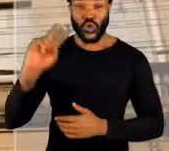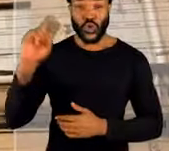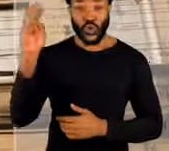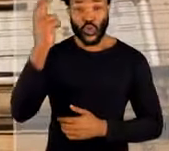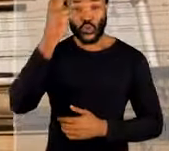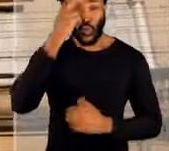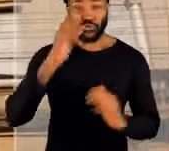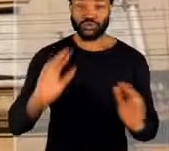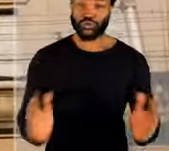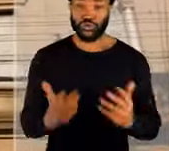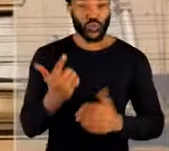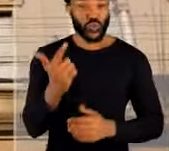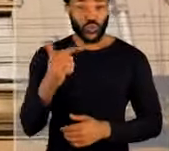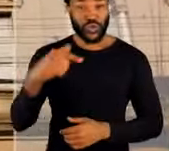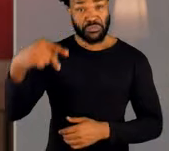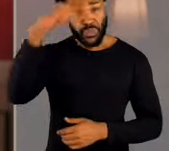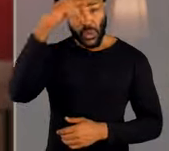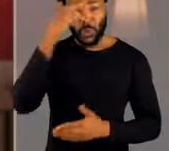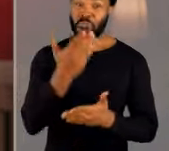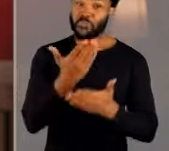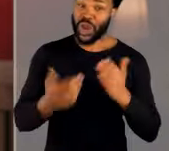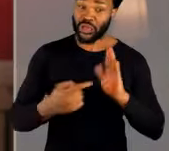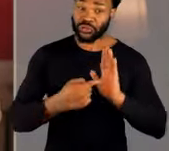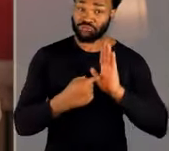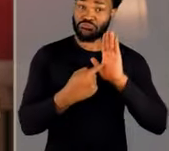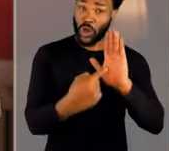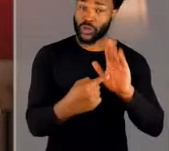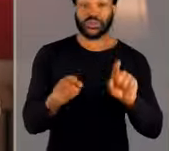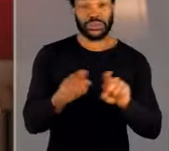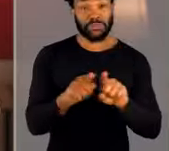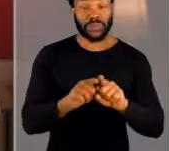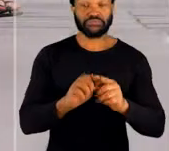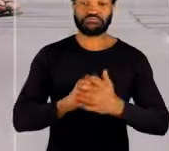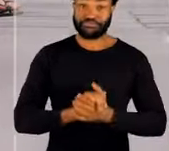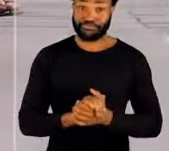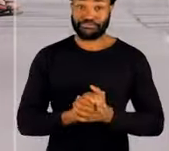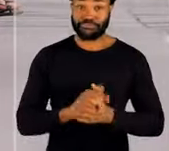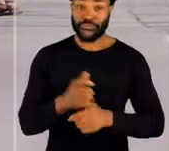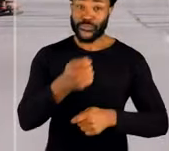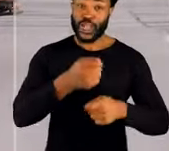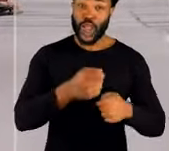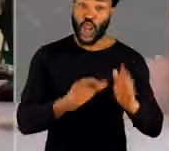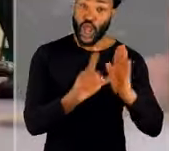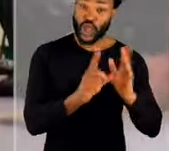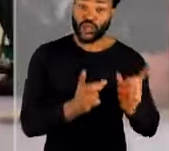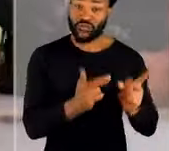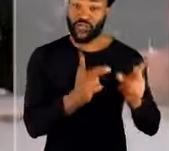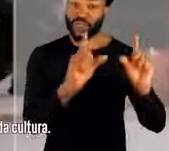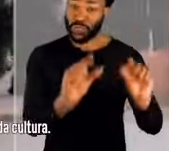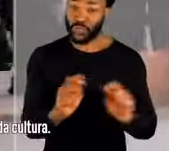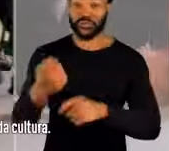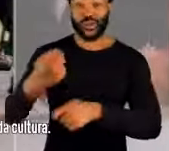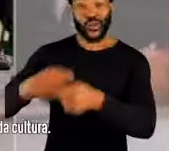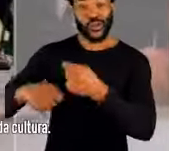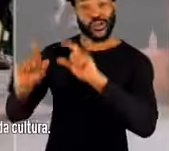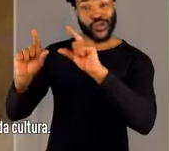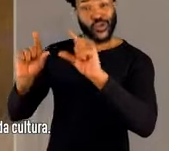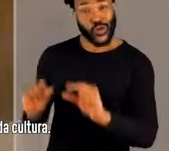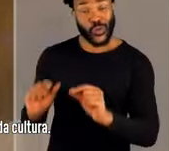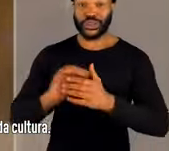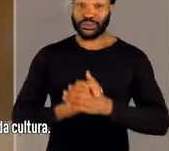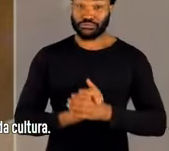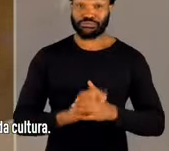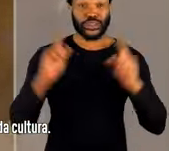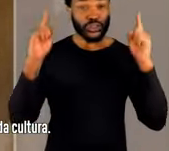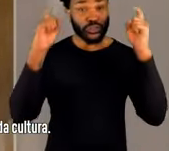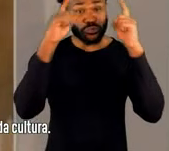cultura está sem estímulo e Pelotas perde projeção e apelo. O comércio vende menos, a economia encolhe,